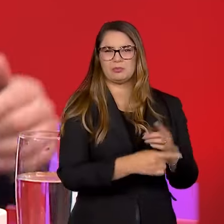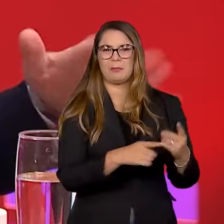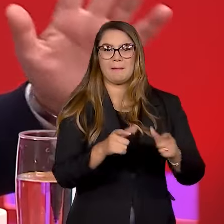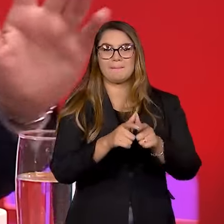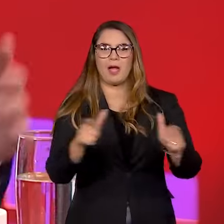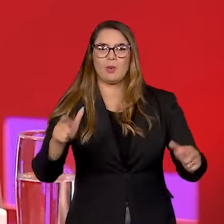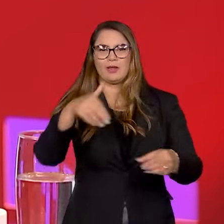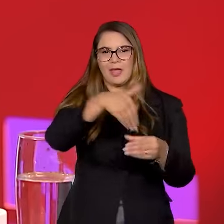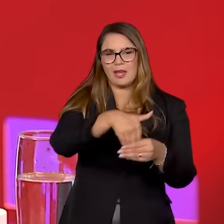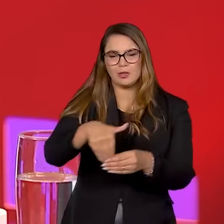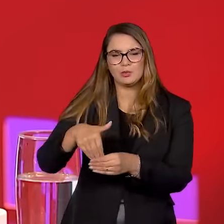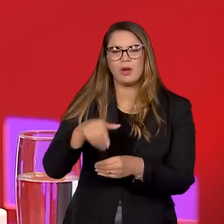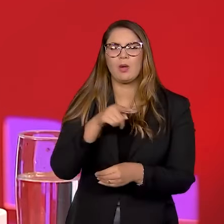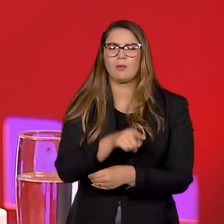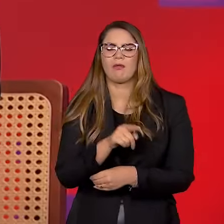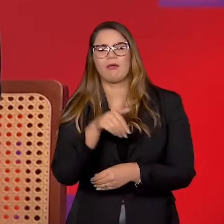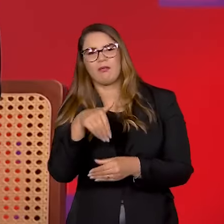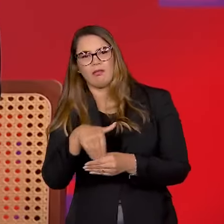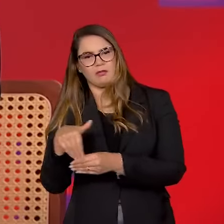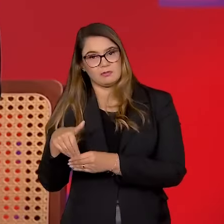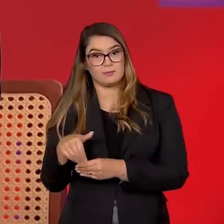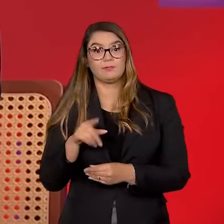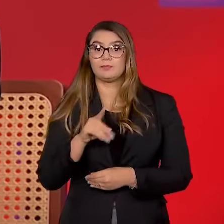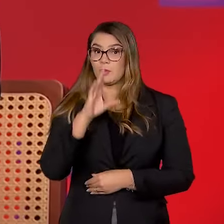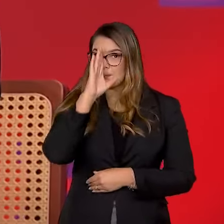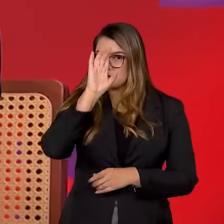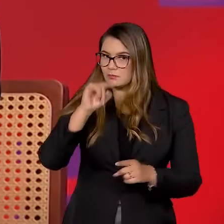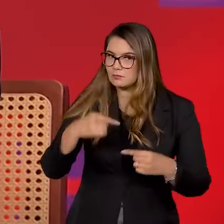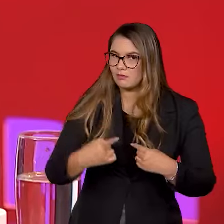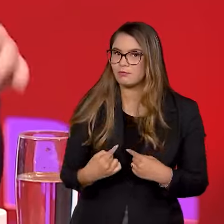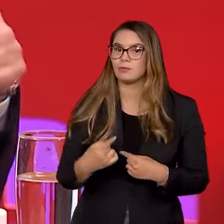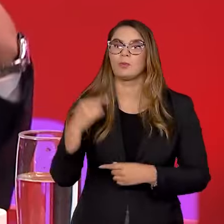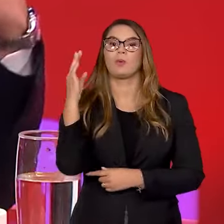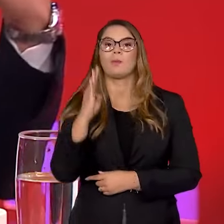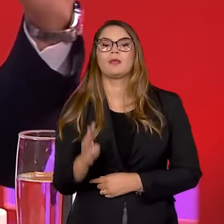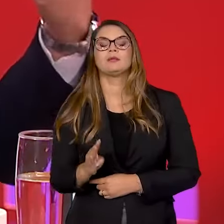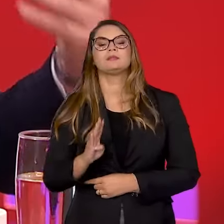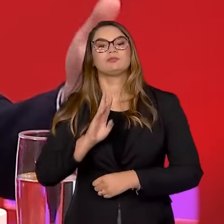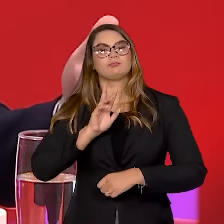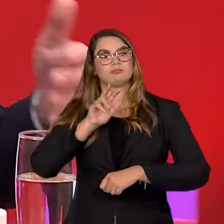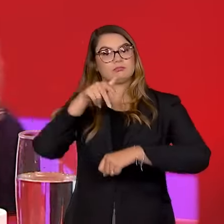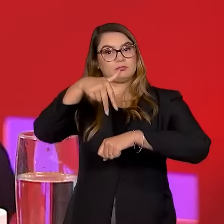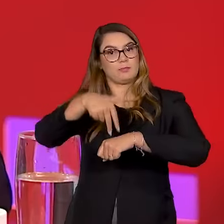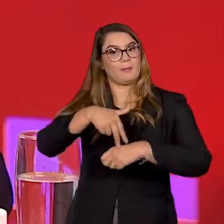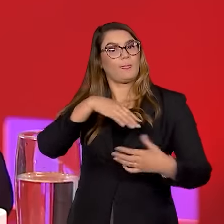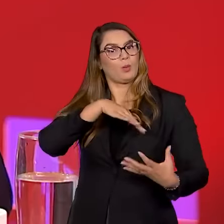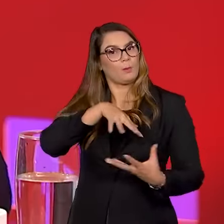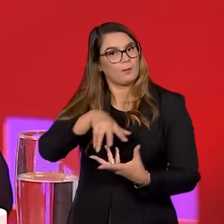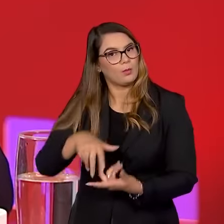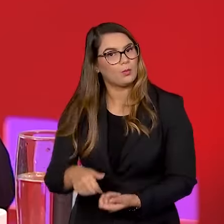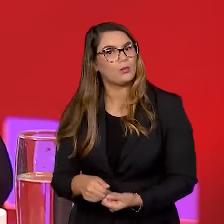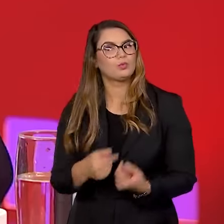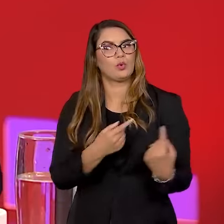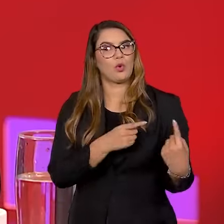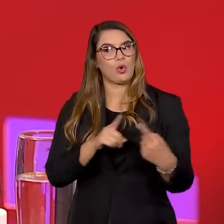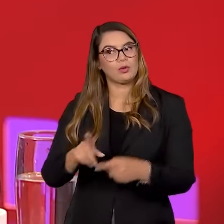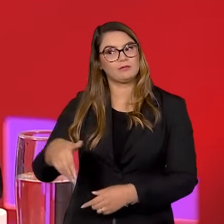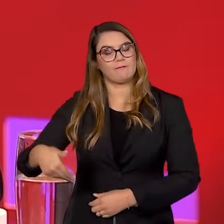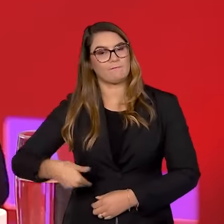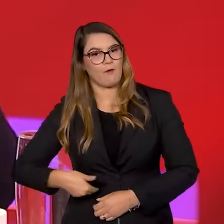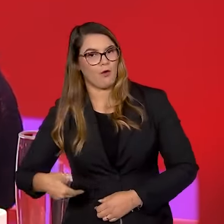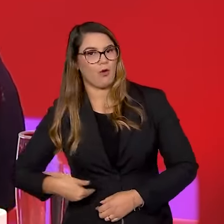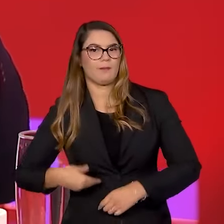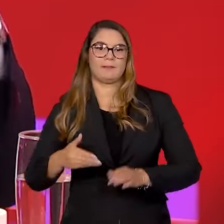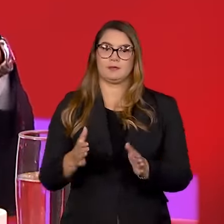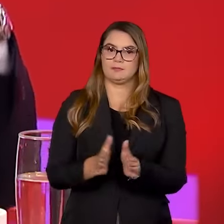eleitoral em tal ou qual eleição, né? Esse é o grande desafio. O Brasil voltou a ter protagonismo no mundo, voltamos a combater a fome e a miséria,